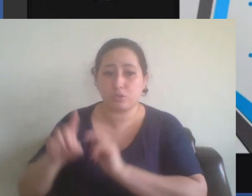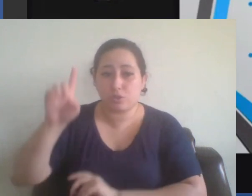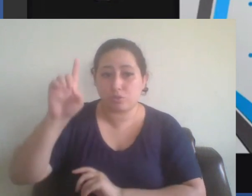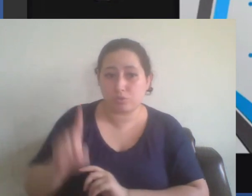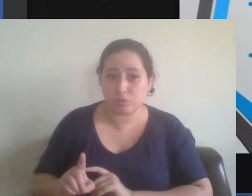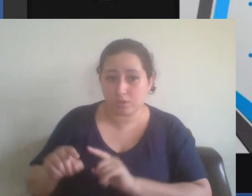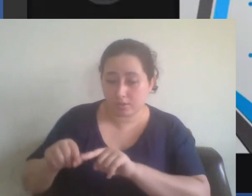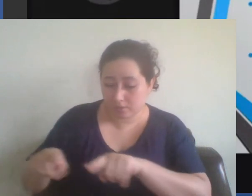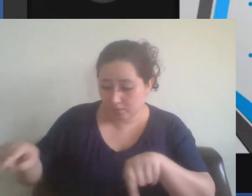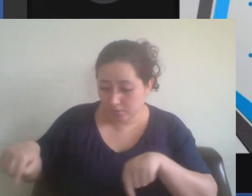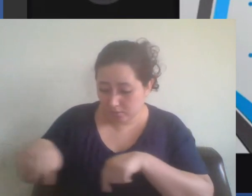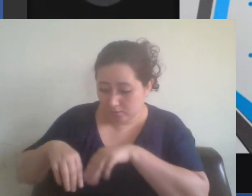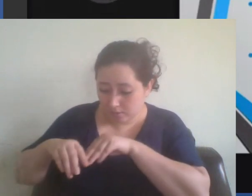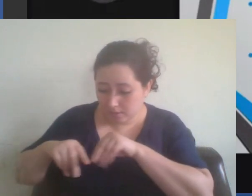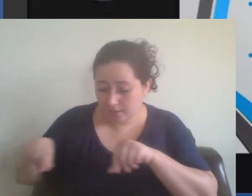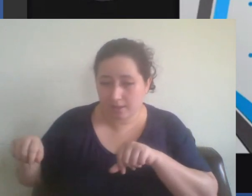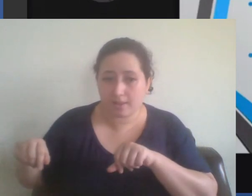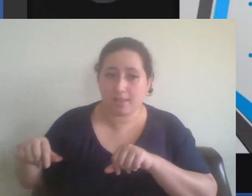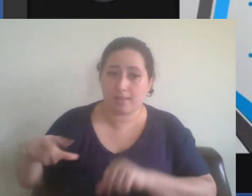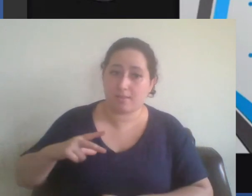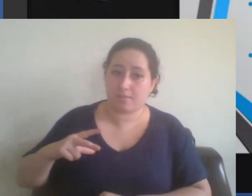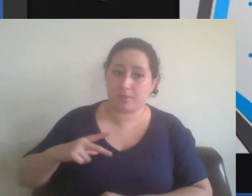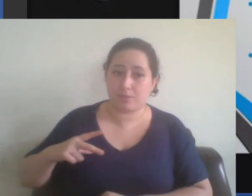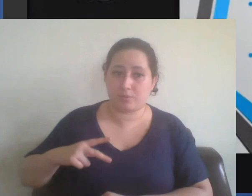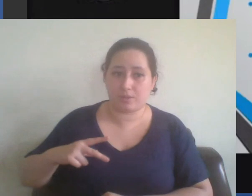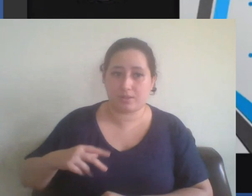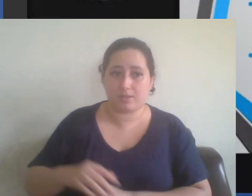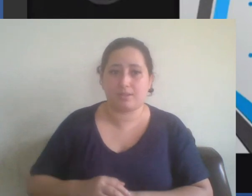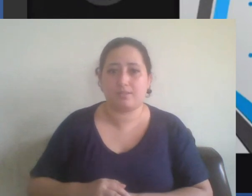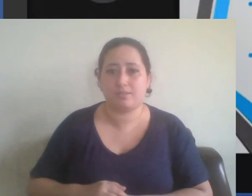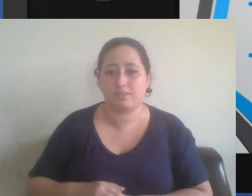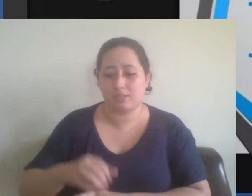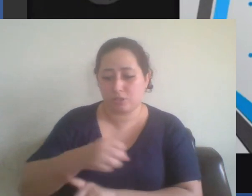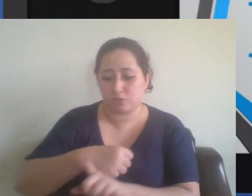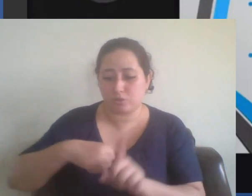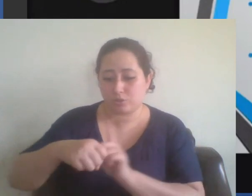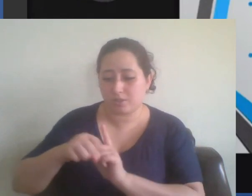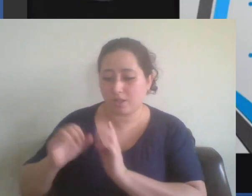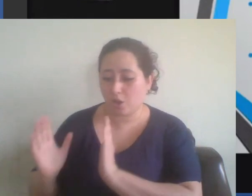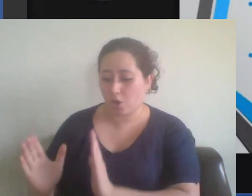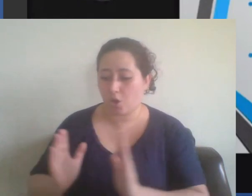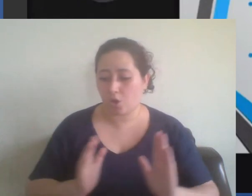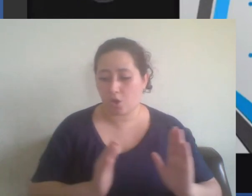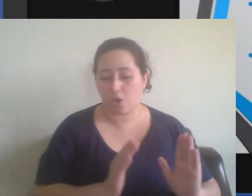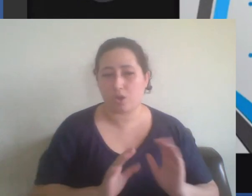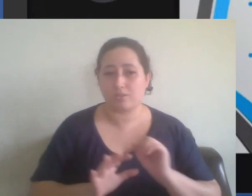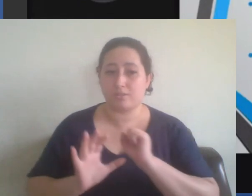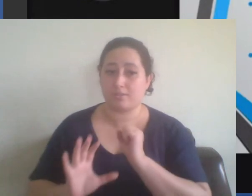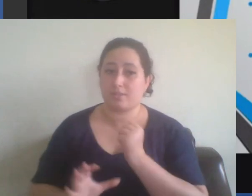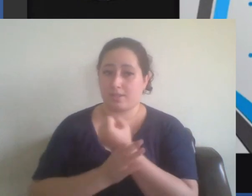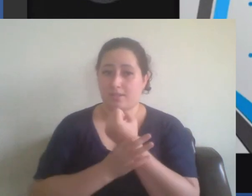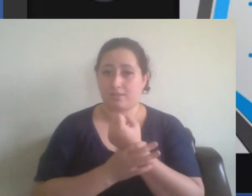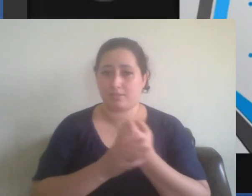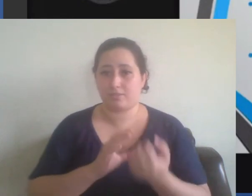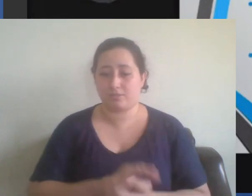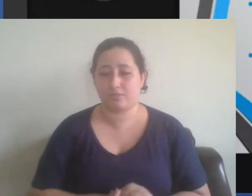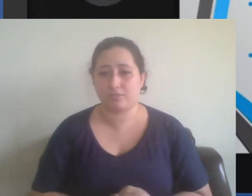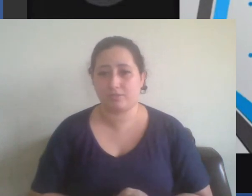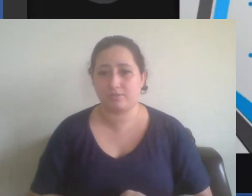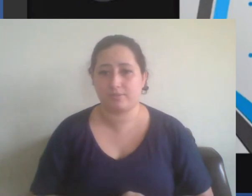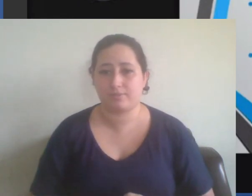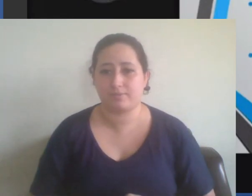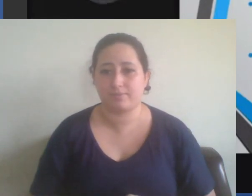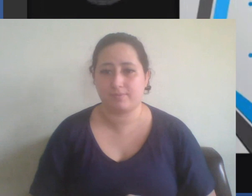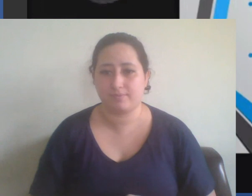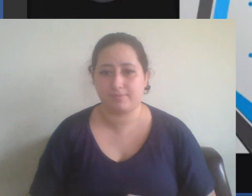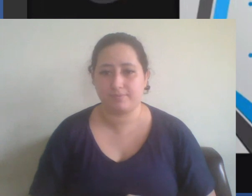e garantir a ordem social. Então, veja bem, nós temos um ponto fundamental,